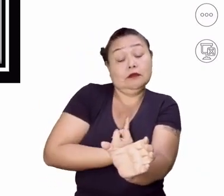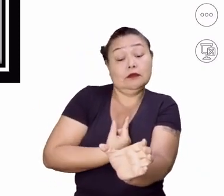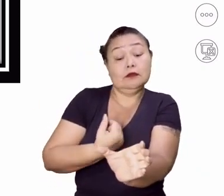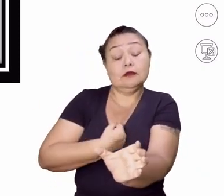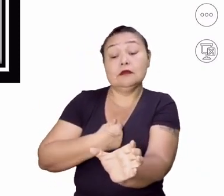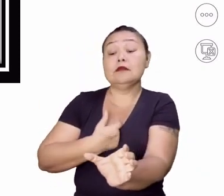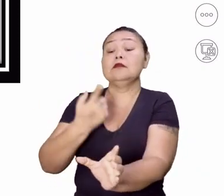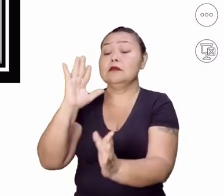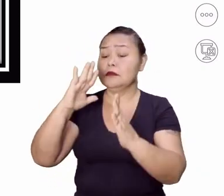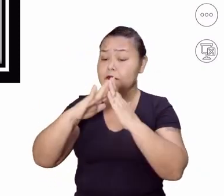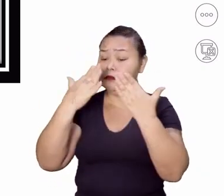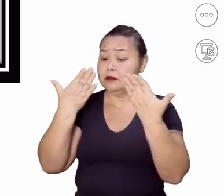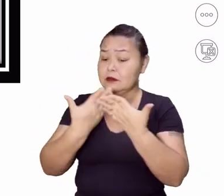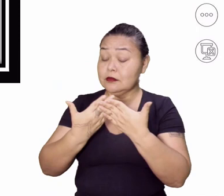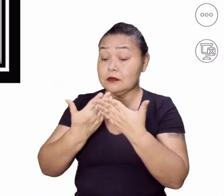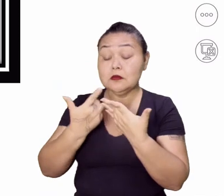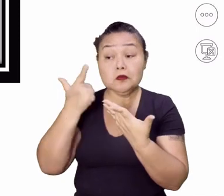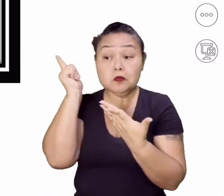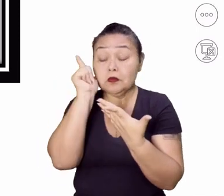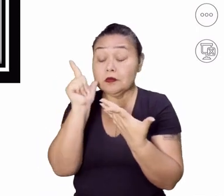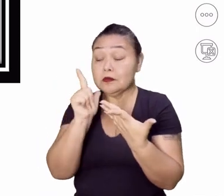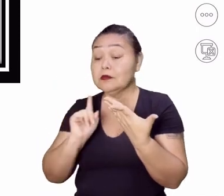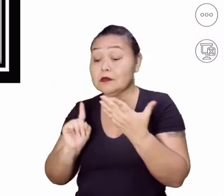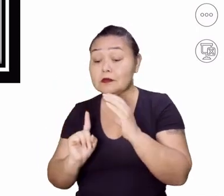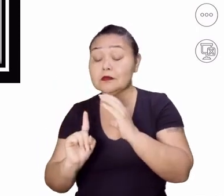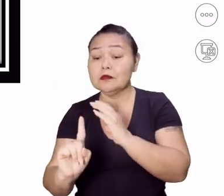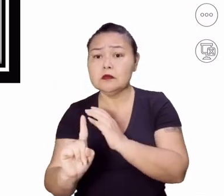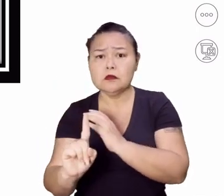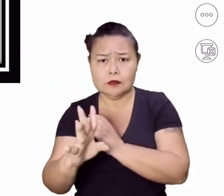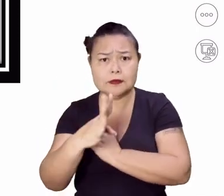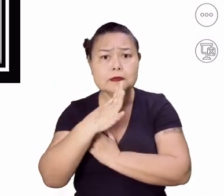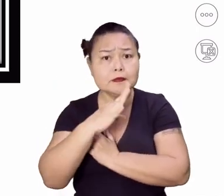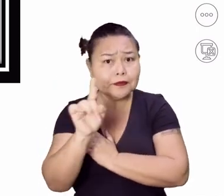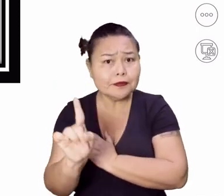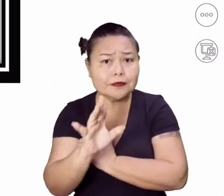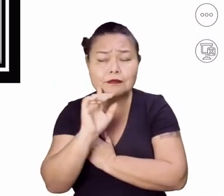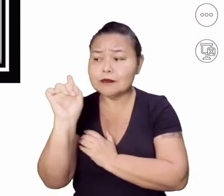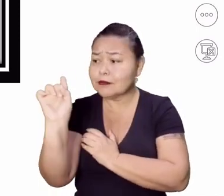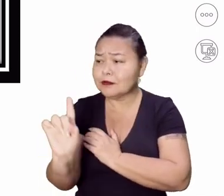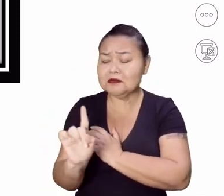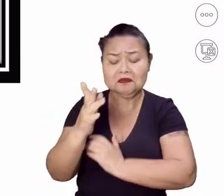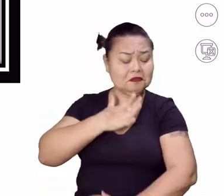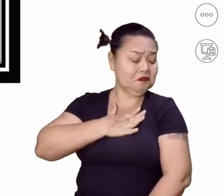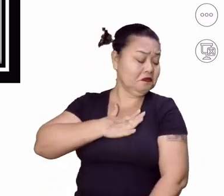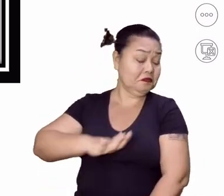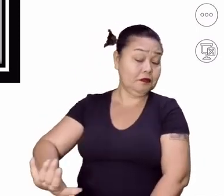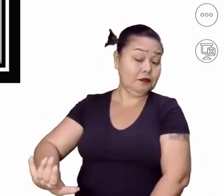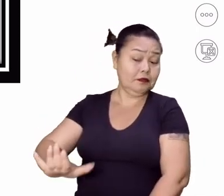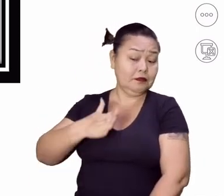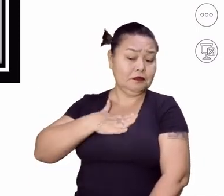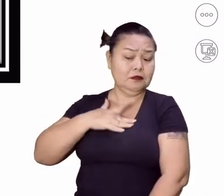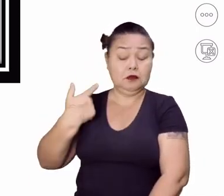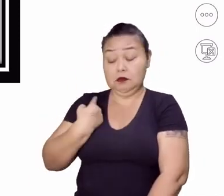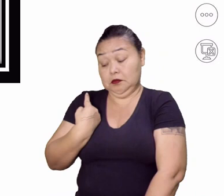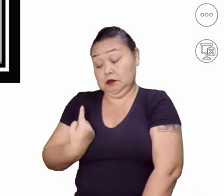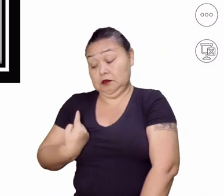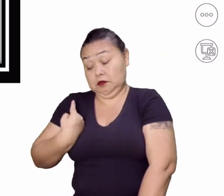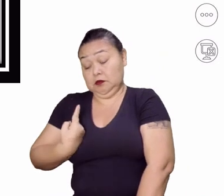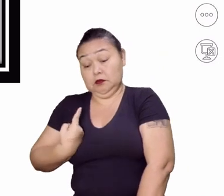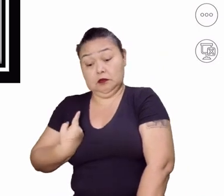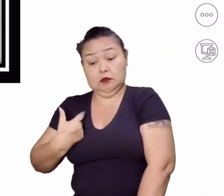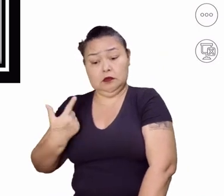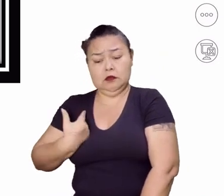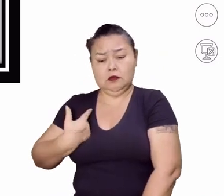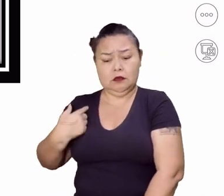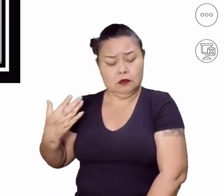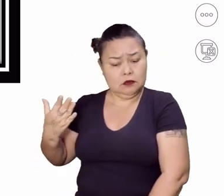na escola que não gosta de fazer trabalho com ninguém. Você já conhece esse tipo de pessoa? Olha, eu não quero. Eu quero fazer sozinha. Nem que eu leve